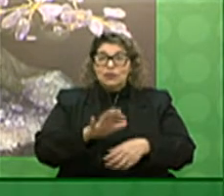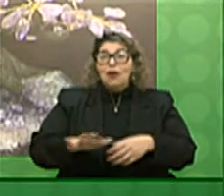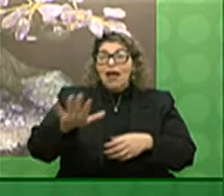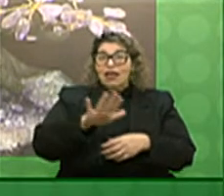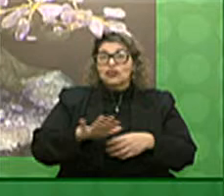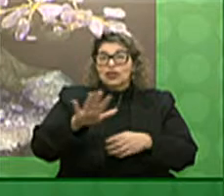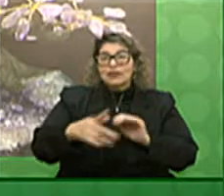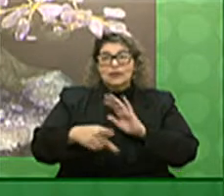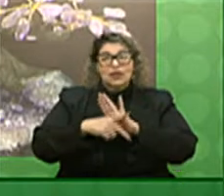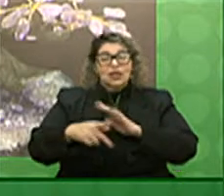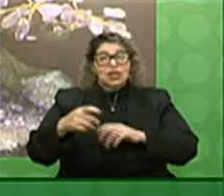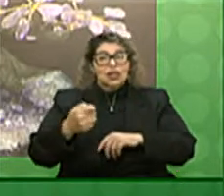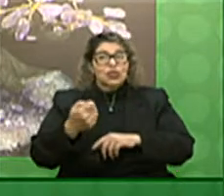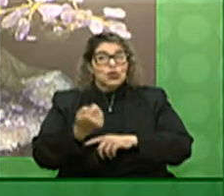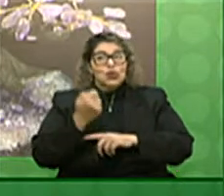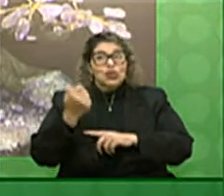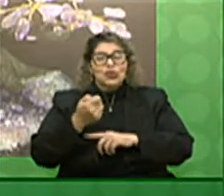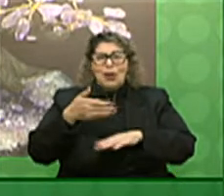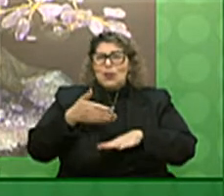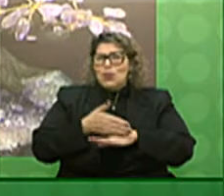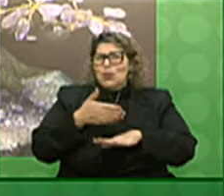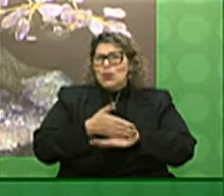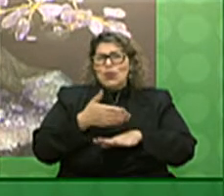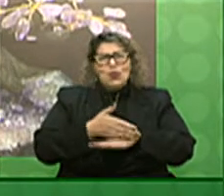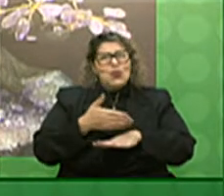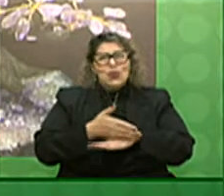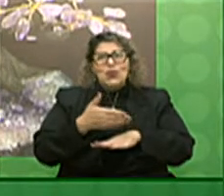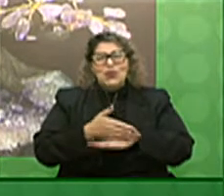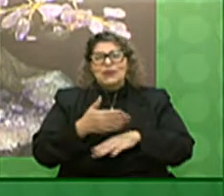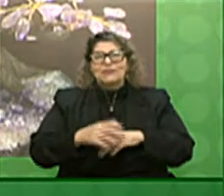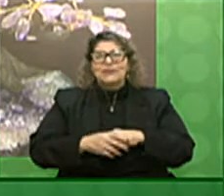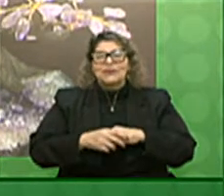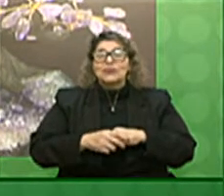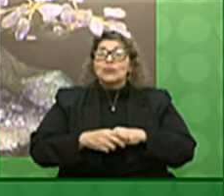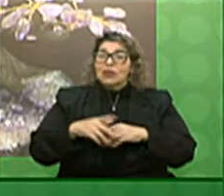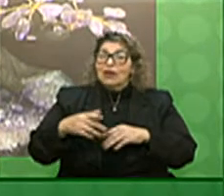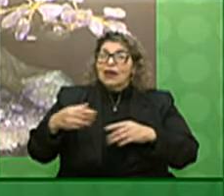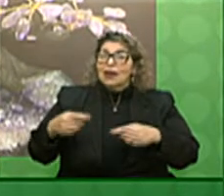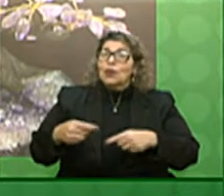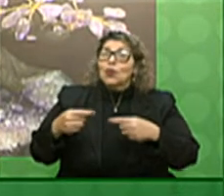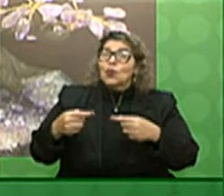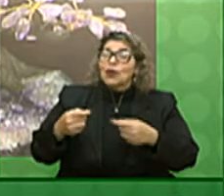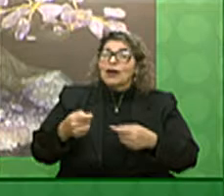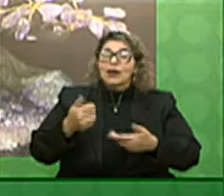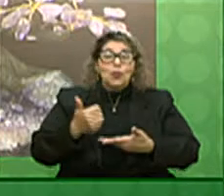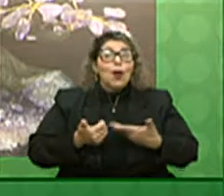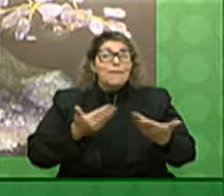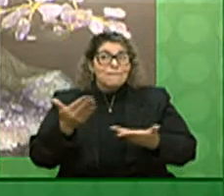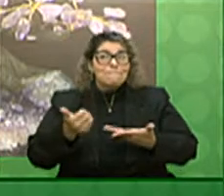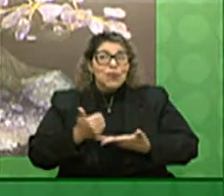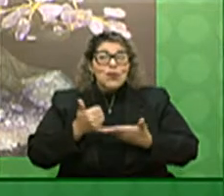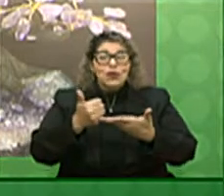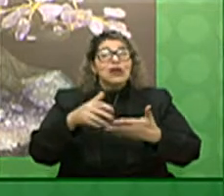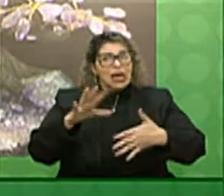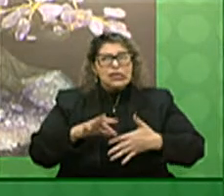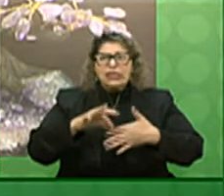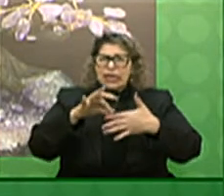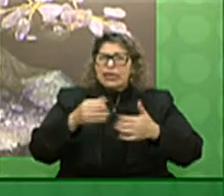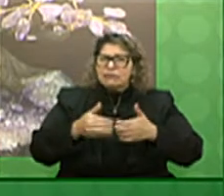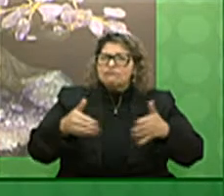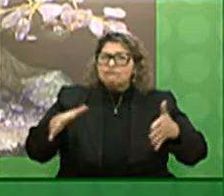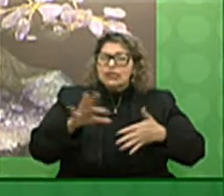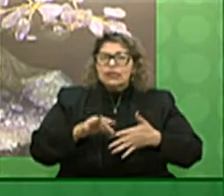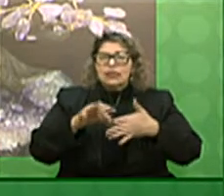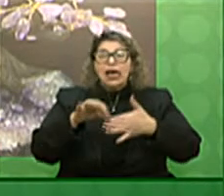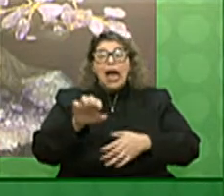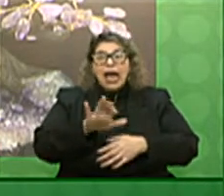também tendo a participação isso é muito importante a contribuição vamos abrir a possibilidade para que as lideranças regionais